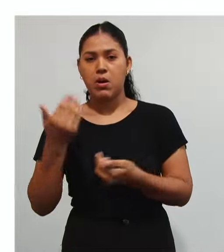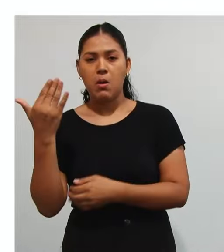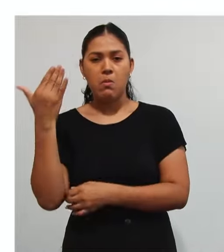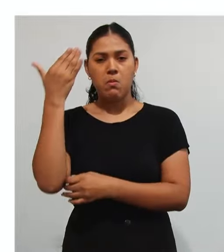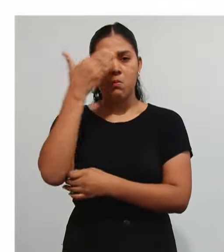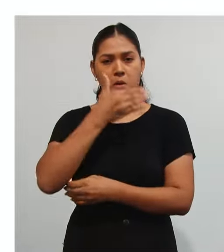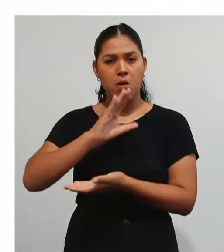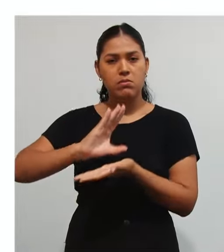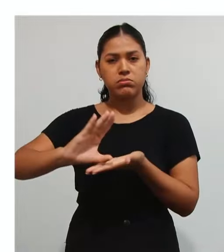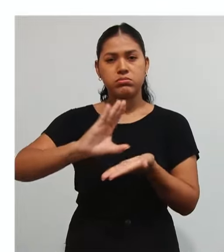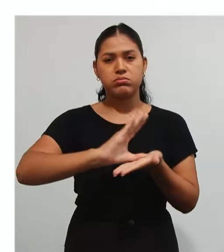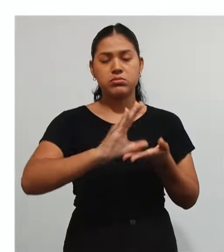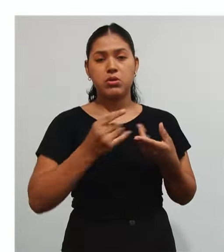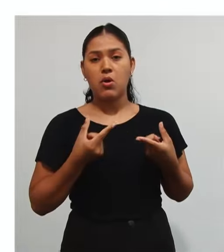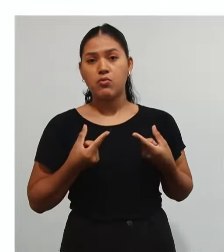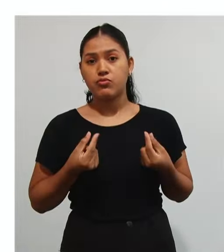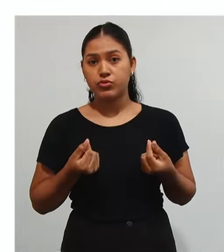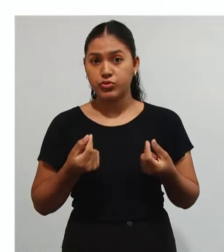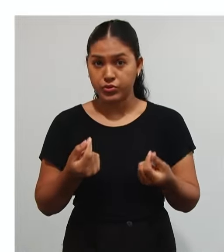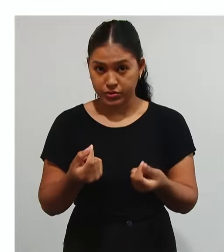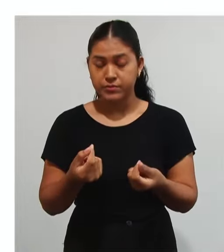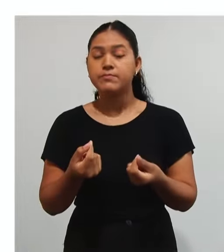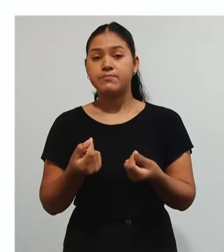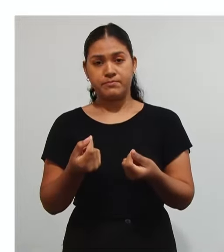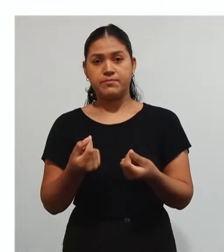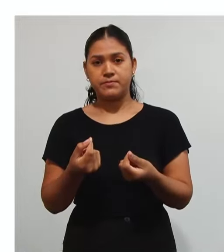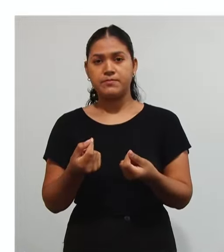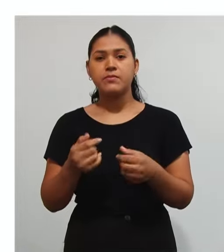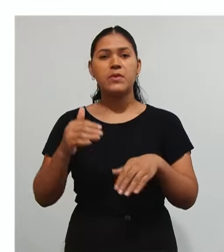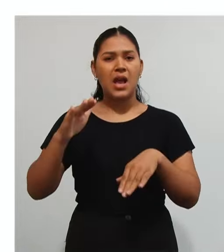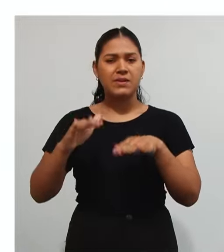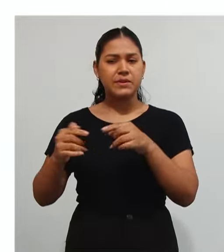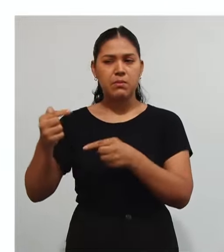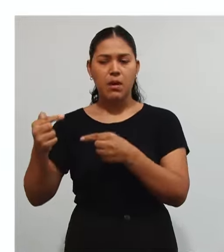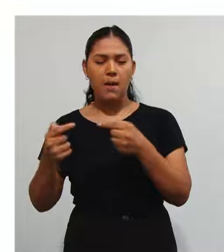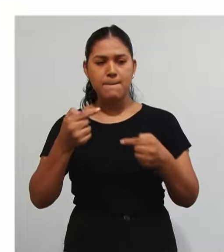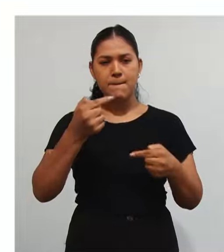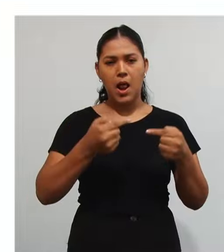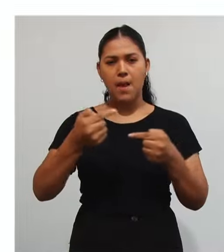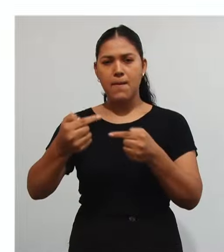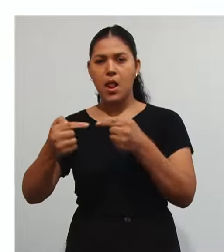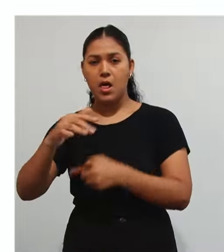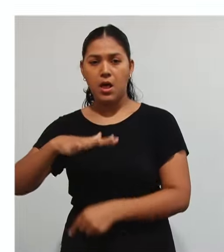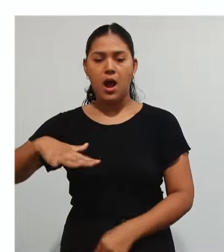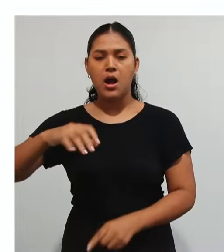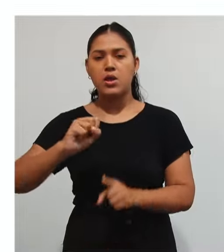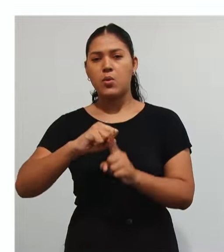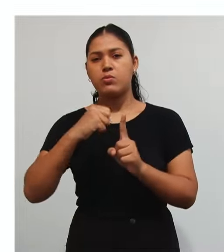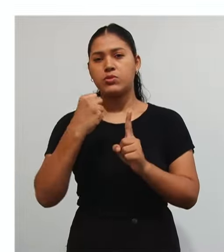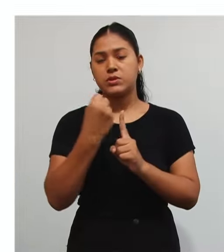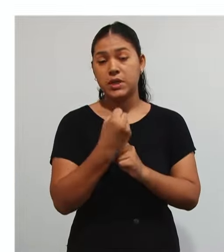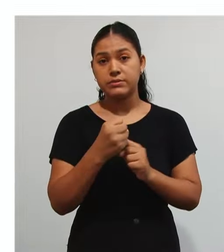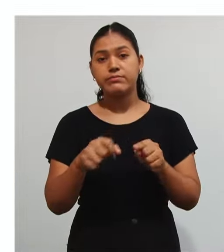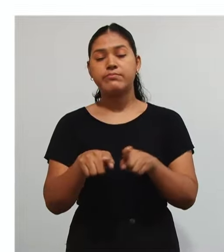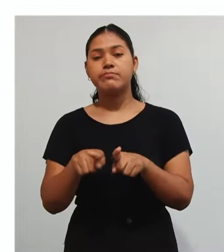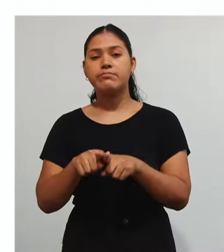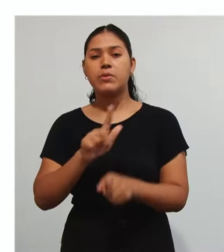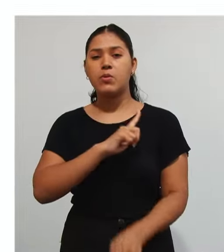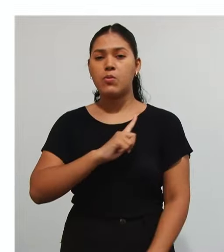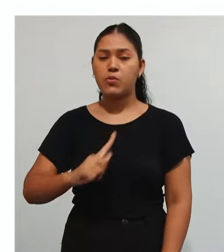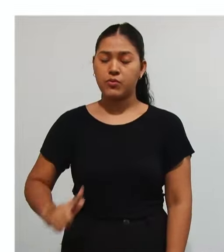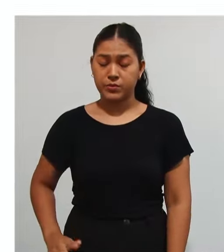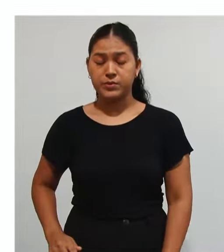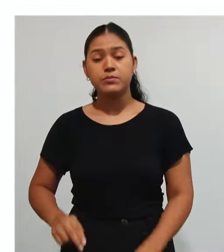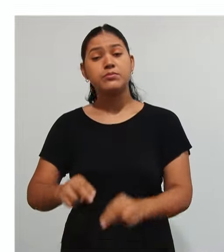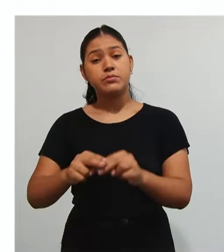Desse serviço Diante desses conflitos De agenda Surgem então Mecanismos Que reforçam